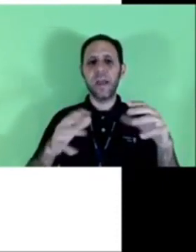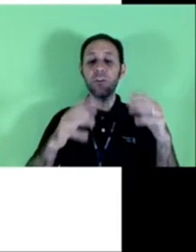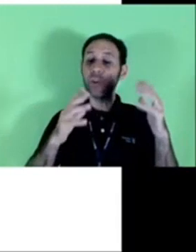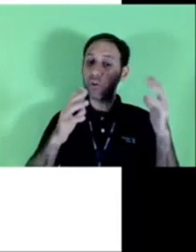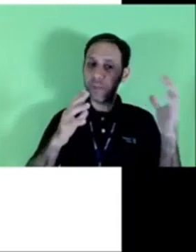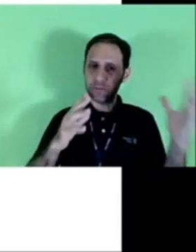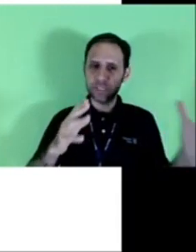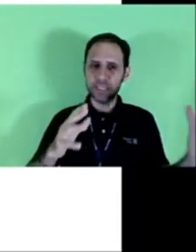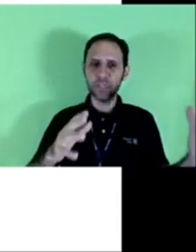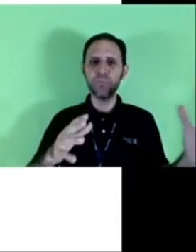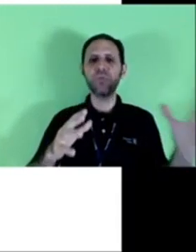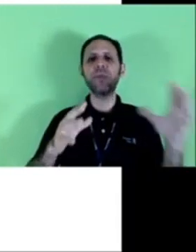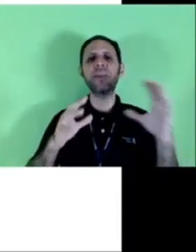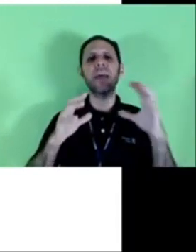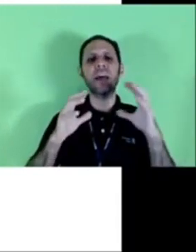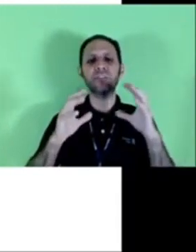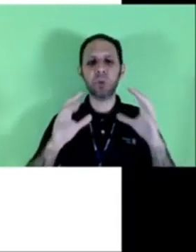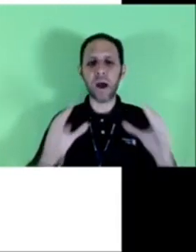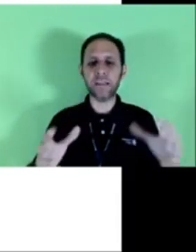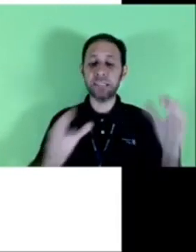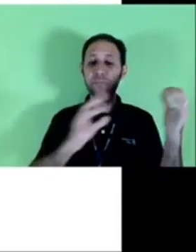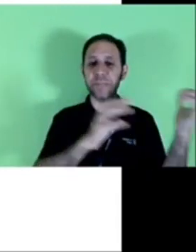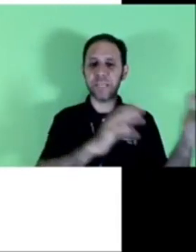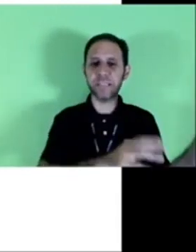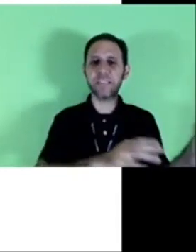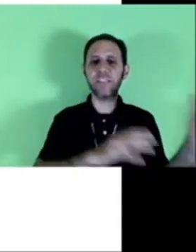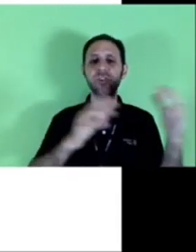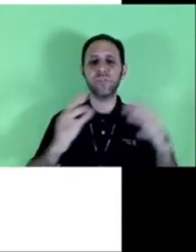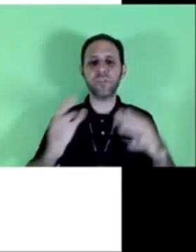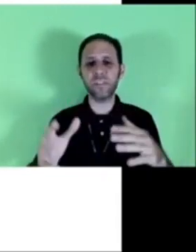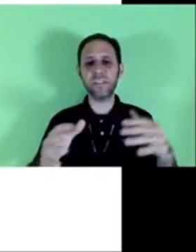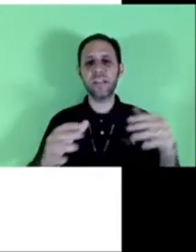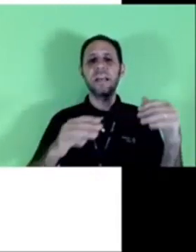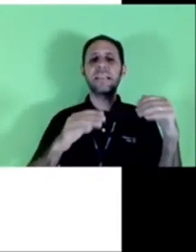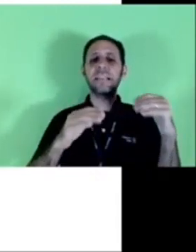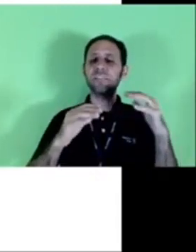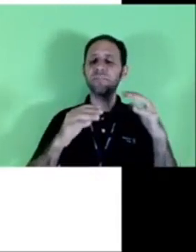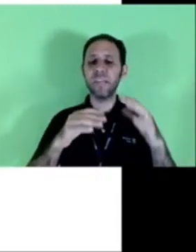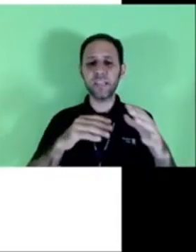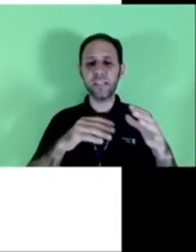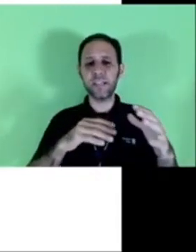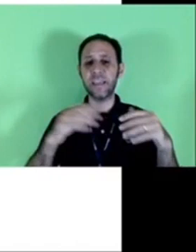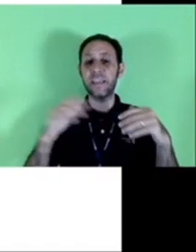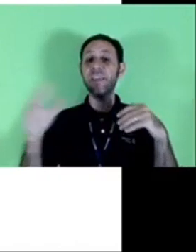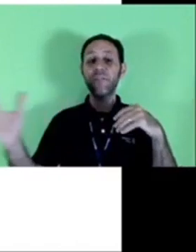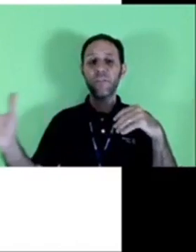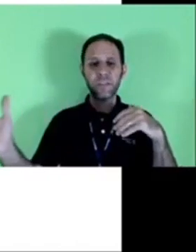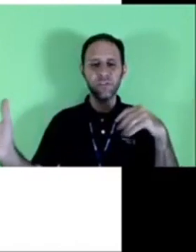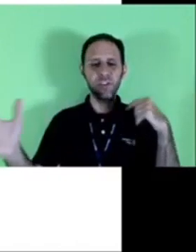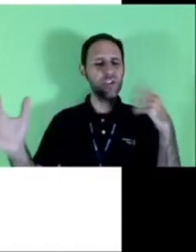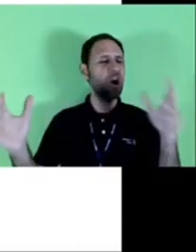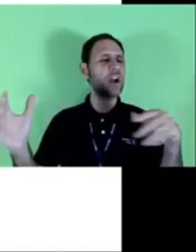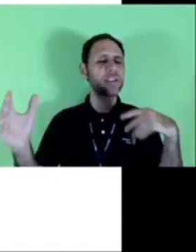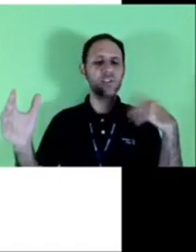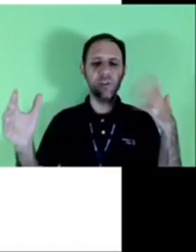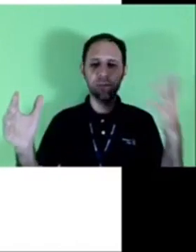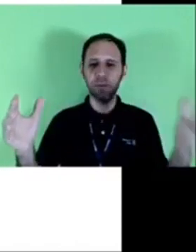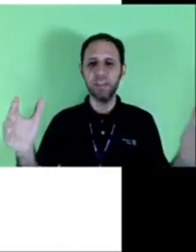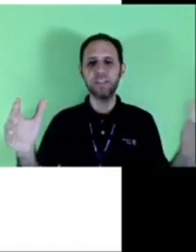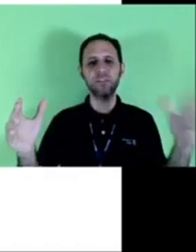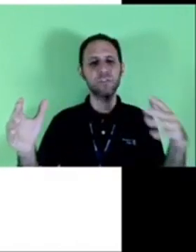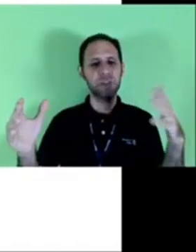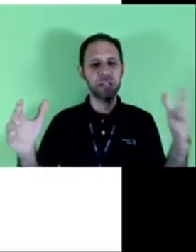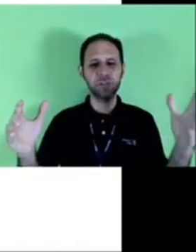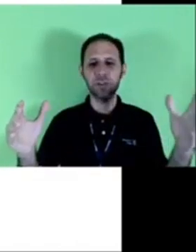é um documento escrito por meio das quais empresas e instituições transmitem informações ordens